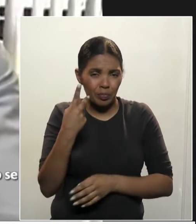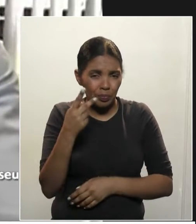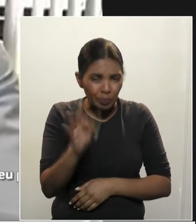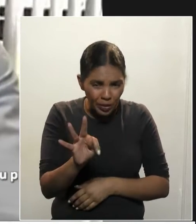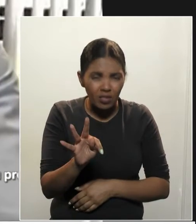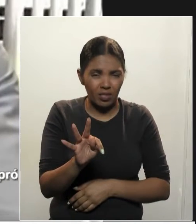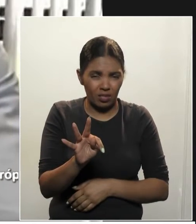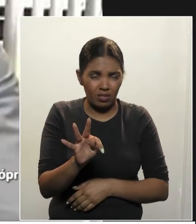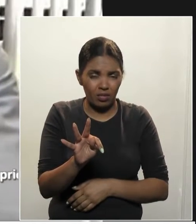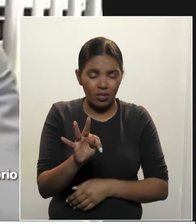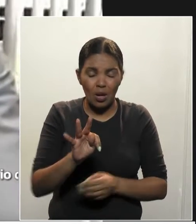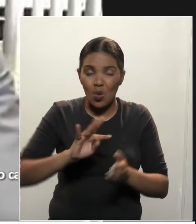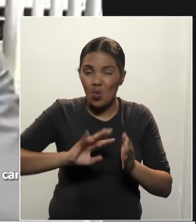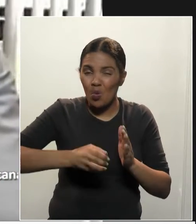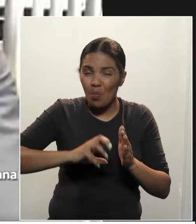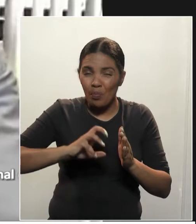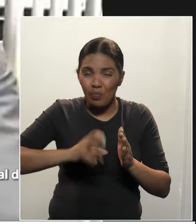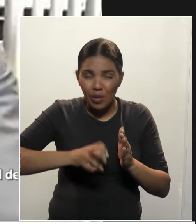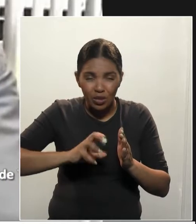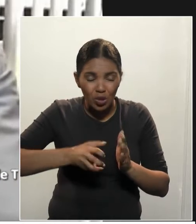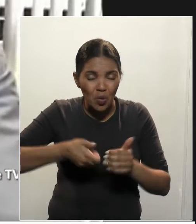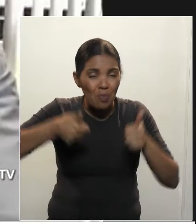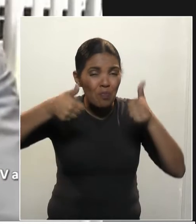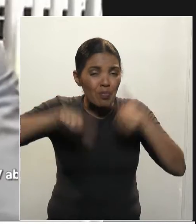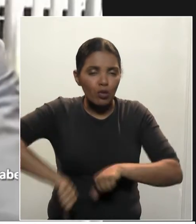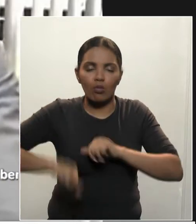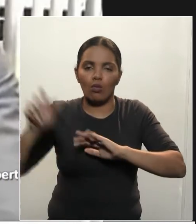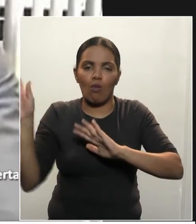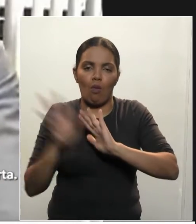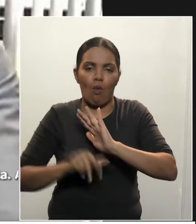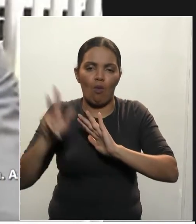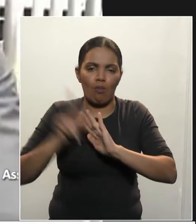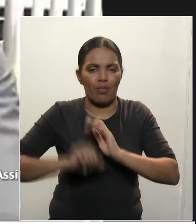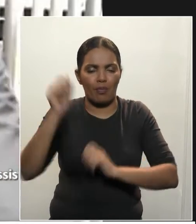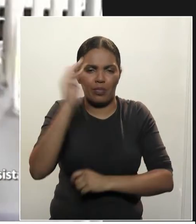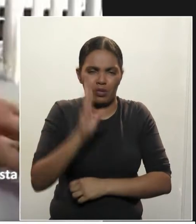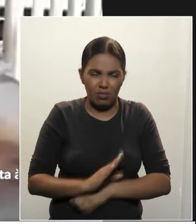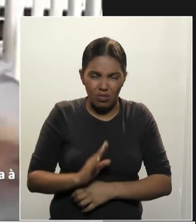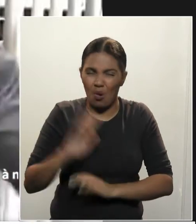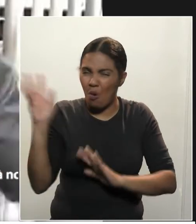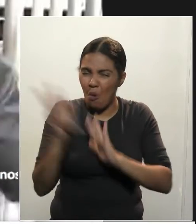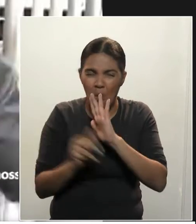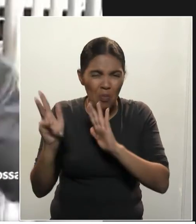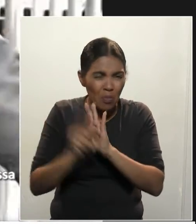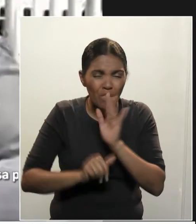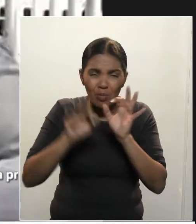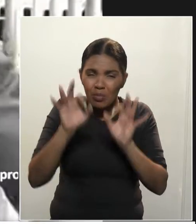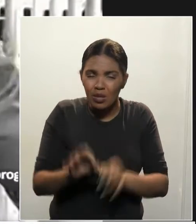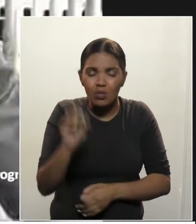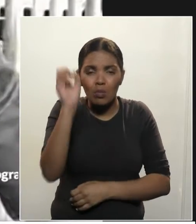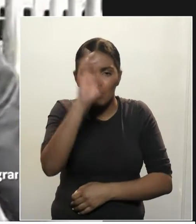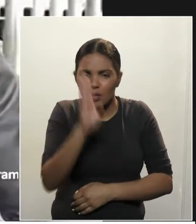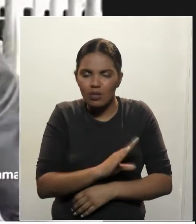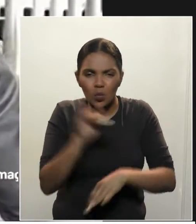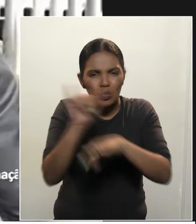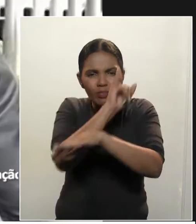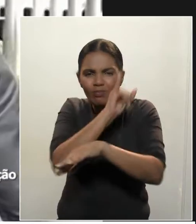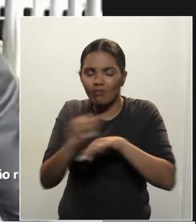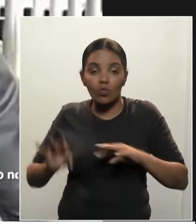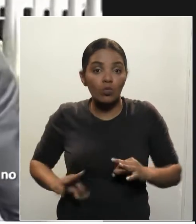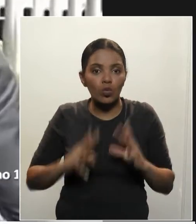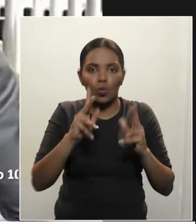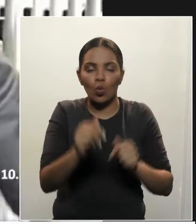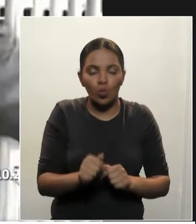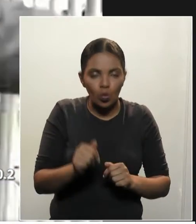do partido mais corrupto que o Brasil já teve, que saquearam o Brasil de todos os jeitos, em todos os órgãos do